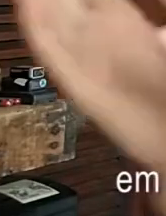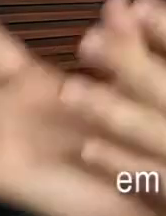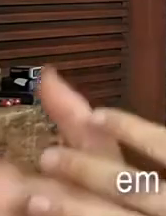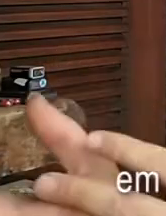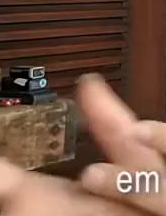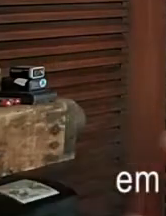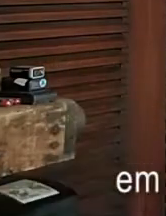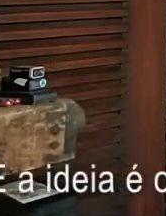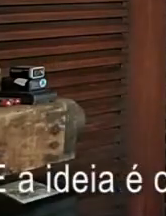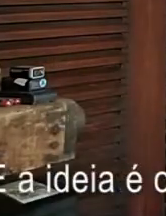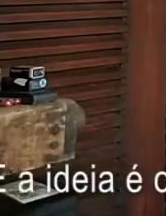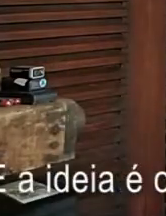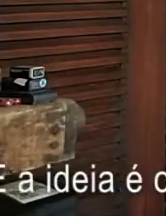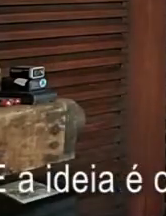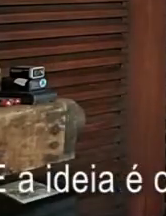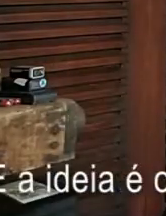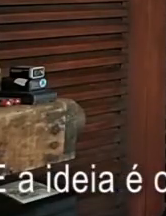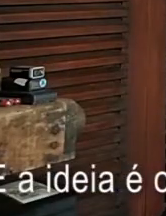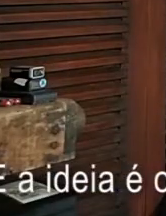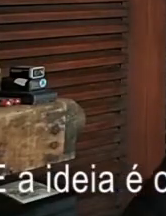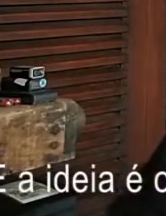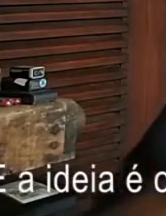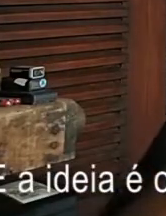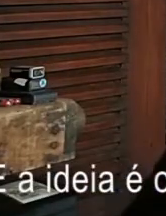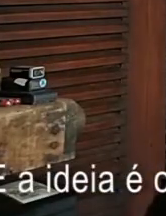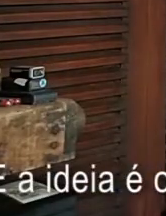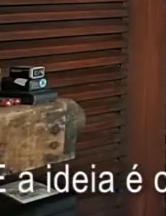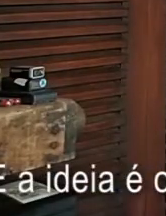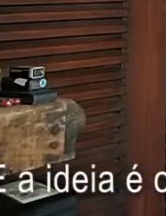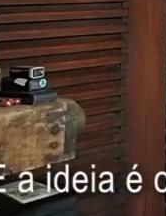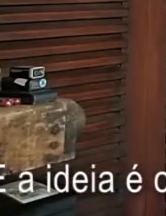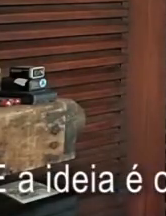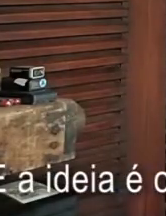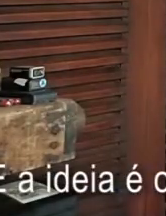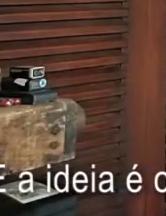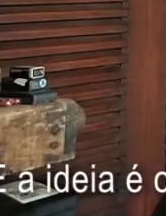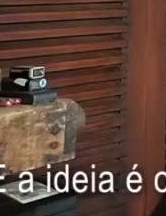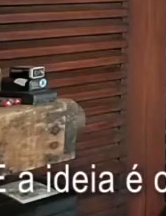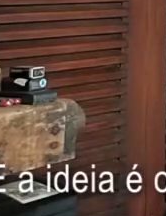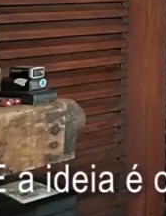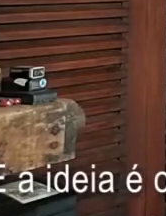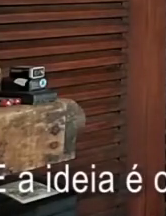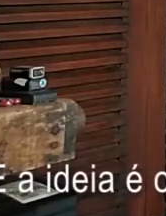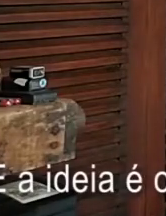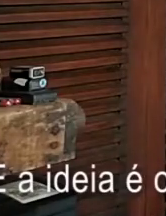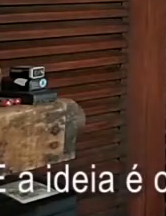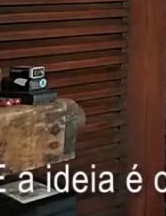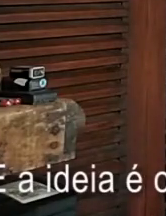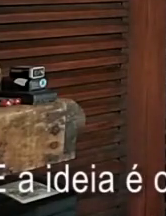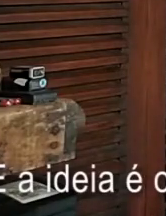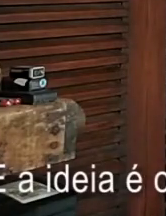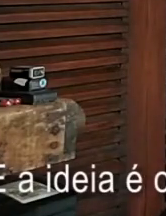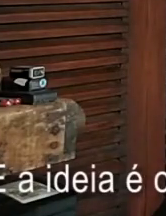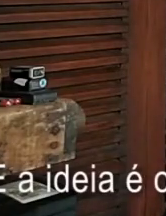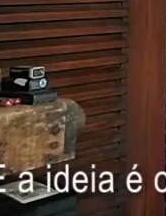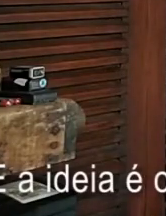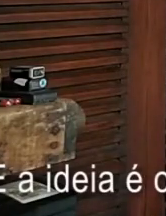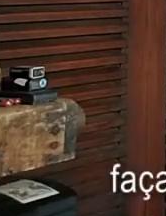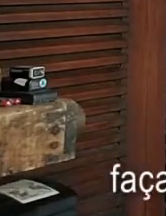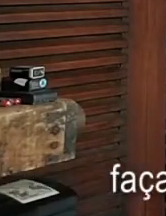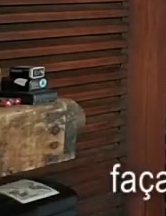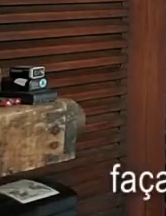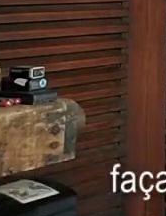sentir e agir. E a ideia é organizar um processo com a juventude de forma que os